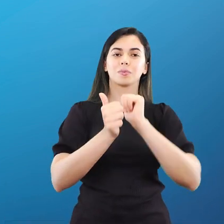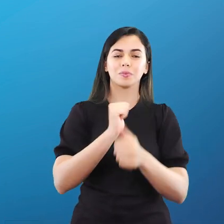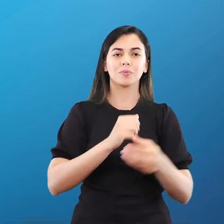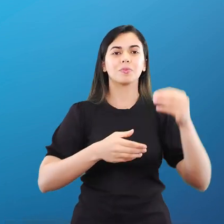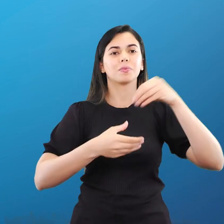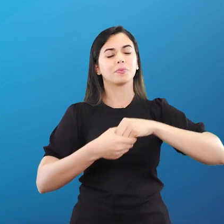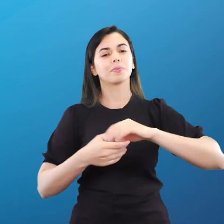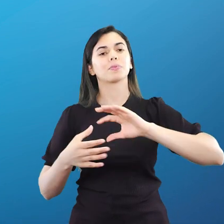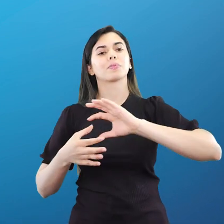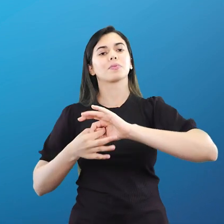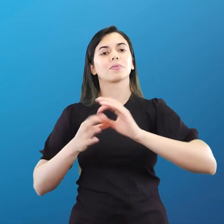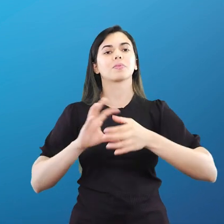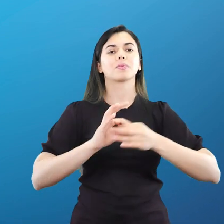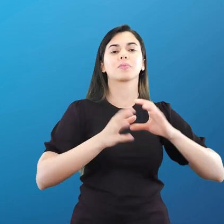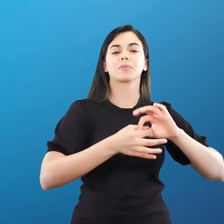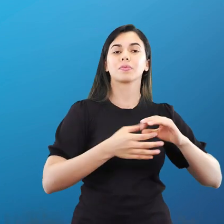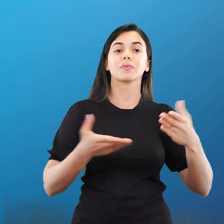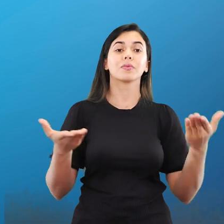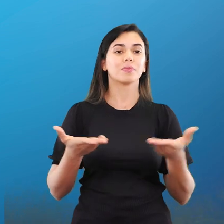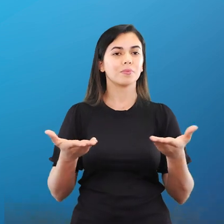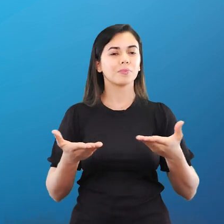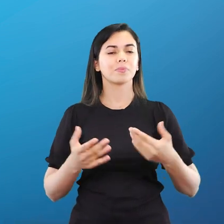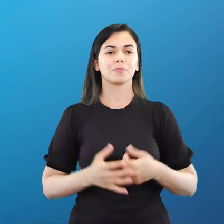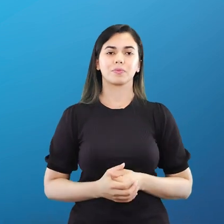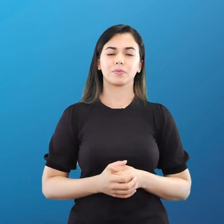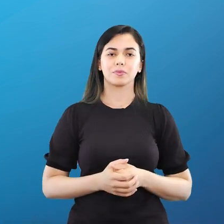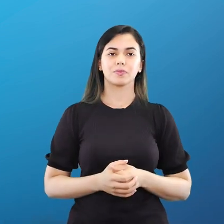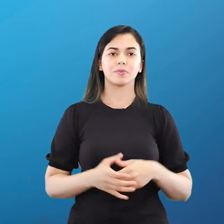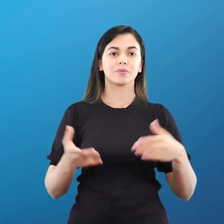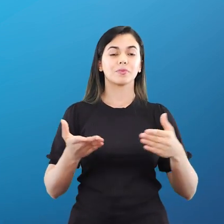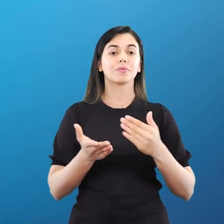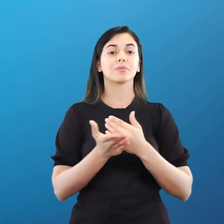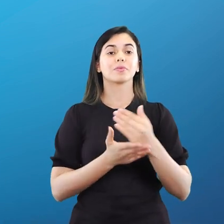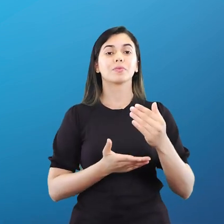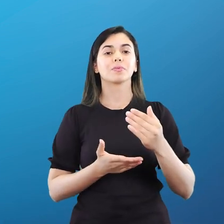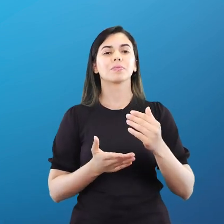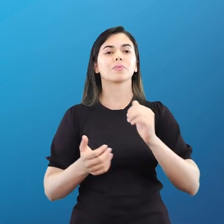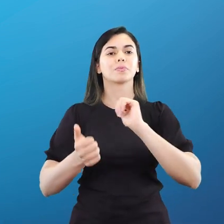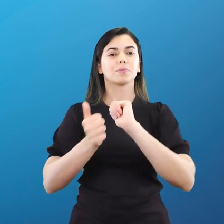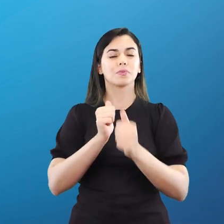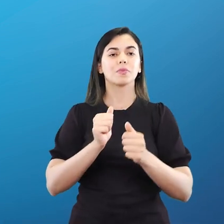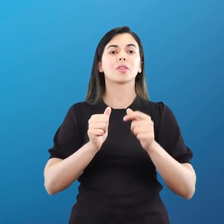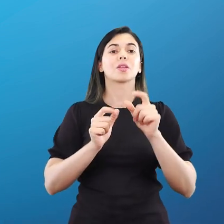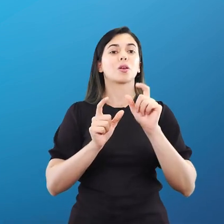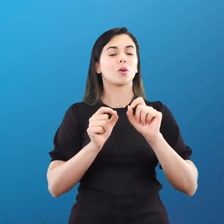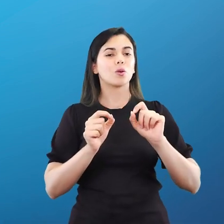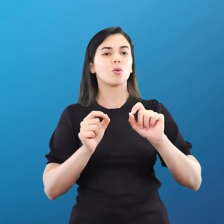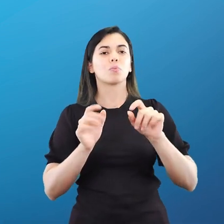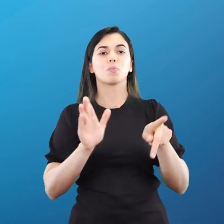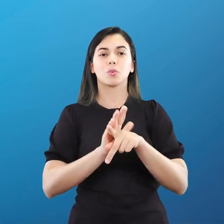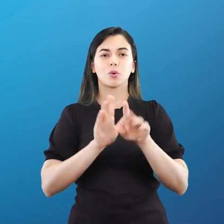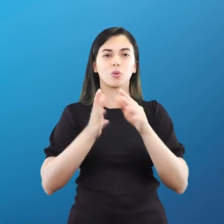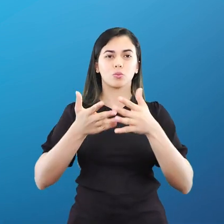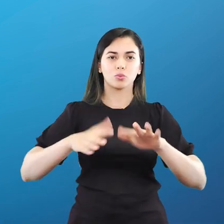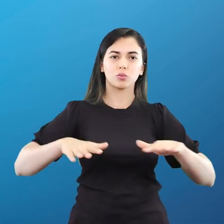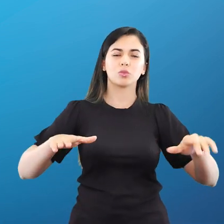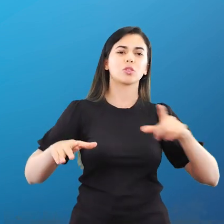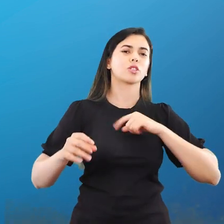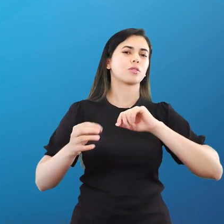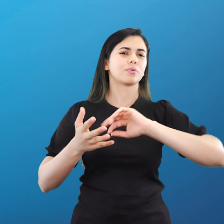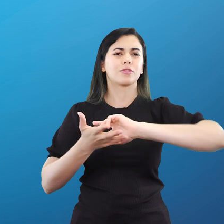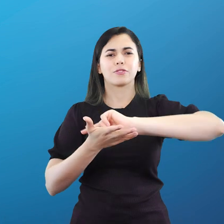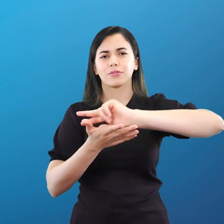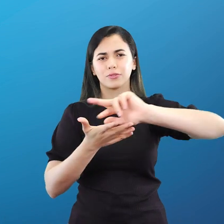edição 2024. Então, a gente começa aqui com os esportes aquáticos. Nós teremos vários